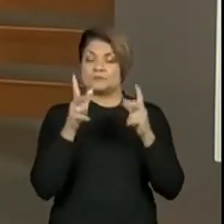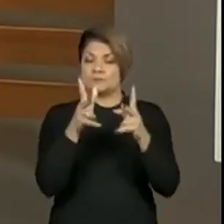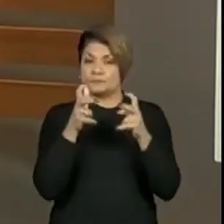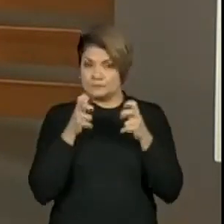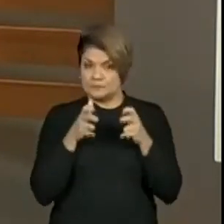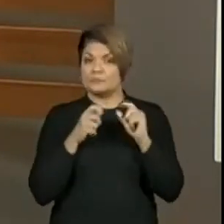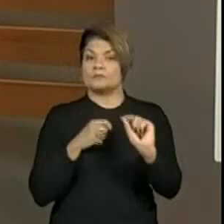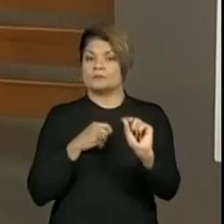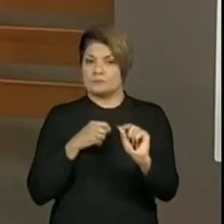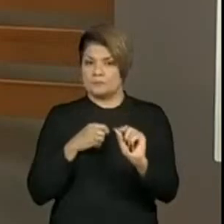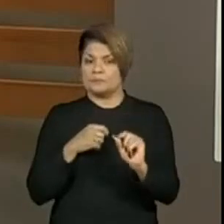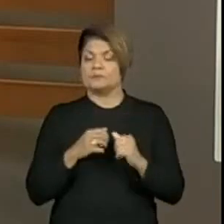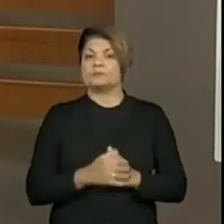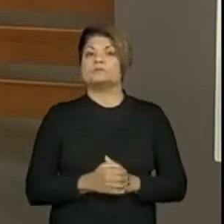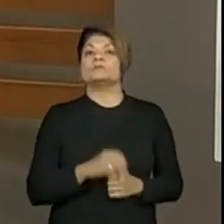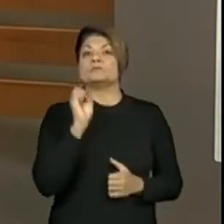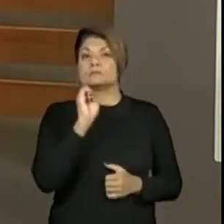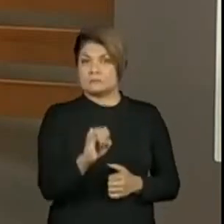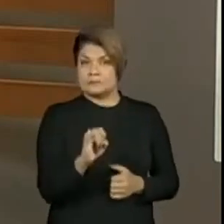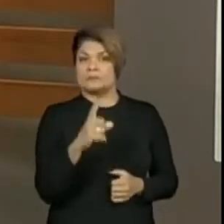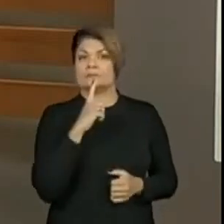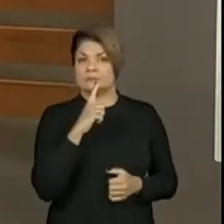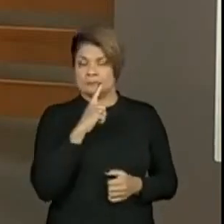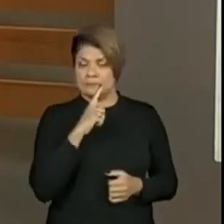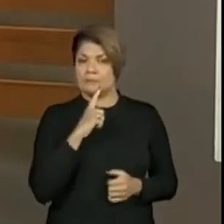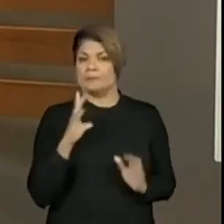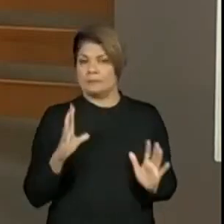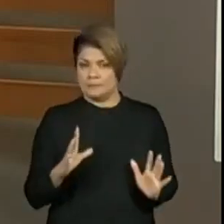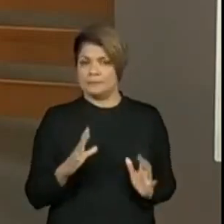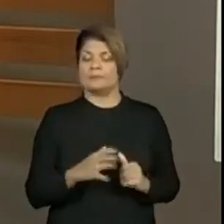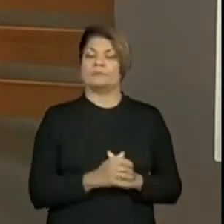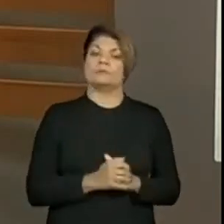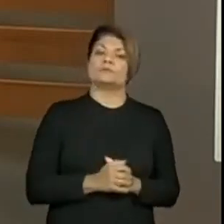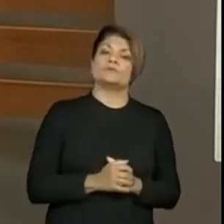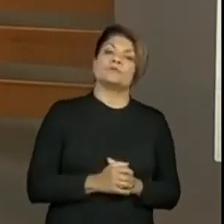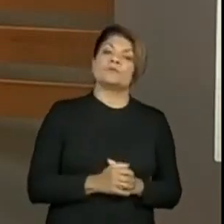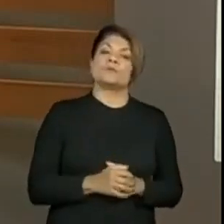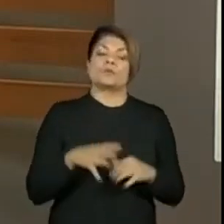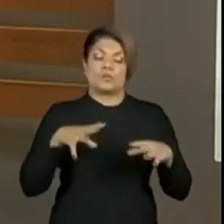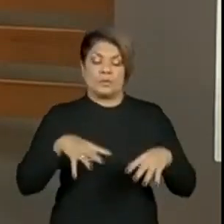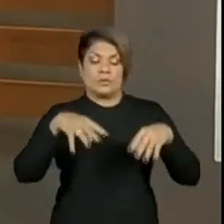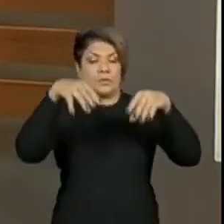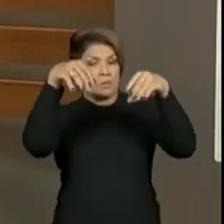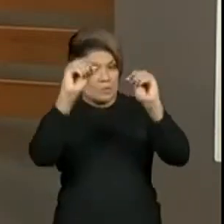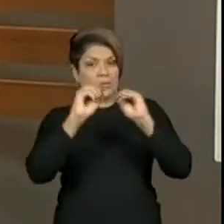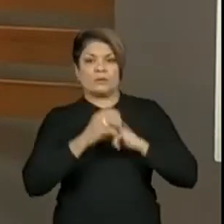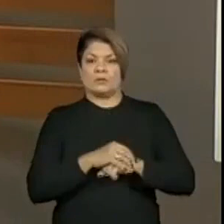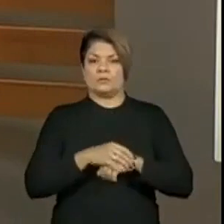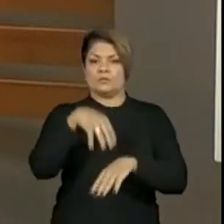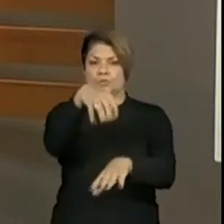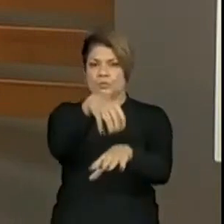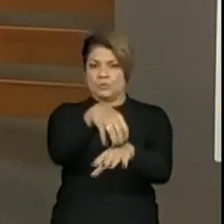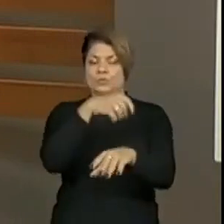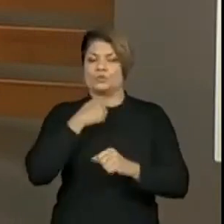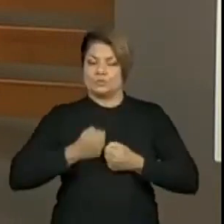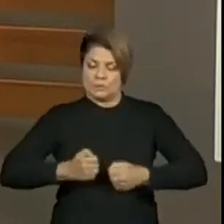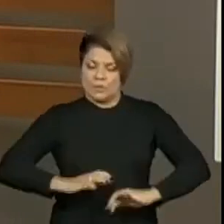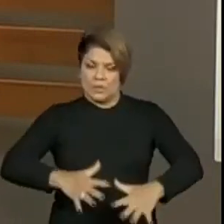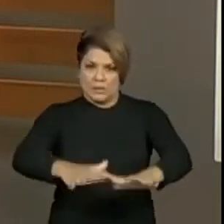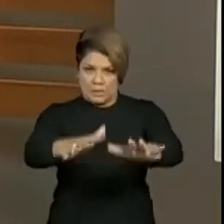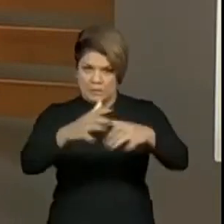O eu preciso manter? Se eu tenho a situação de ter um reino, onde tem um lago, o personagem eu preciso me preocupar.